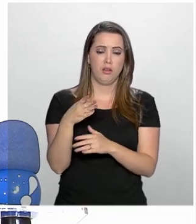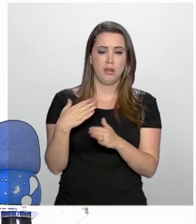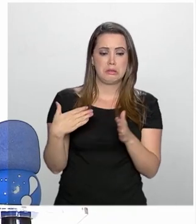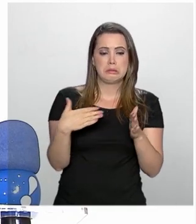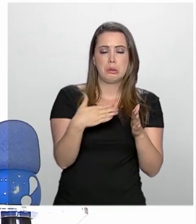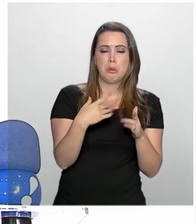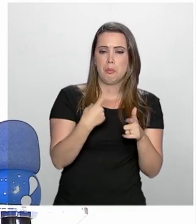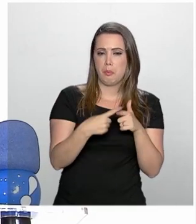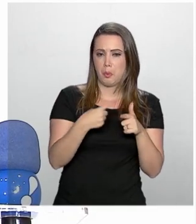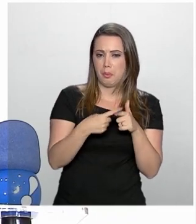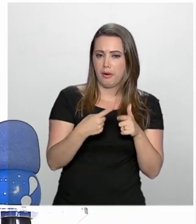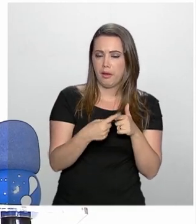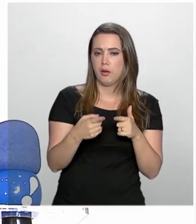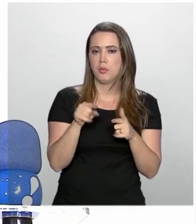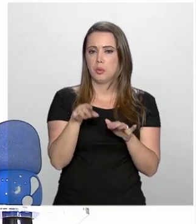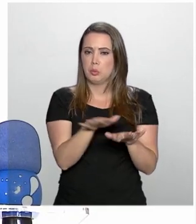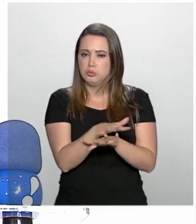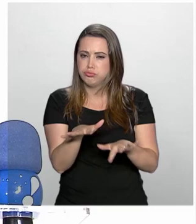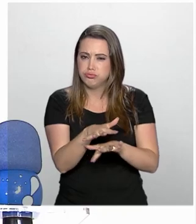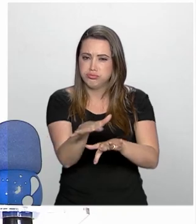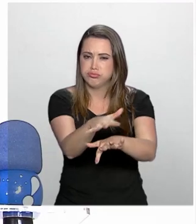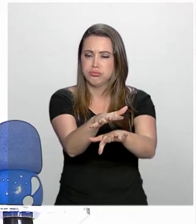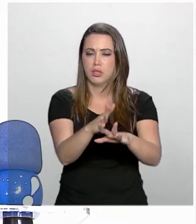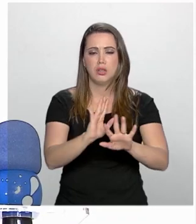afetados pela tragédia.